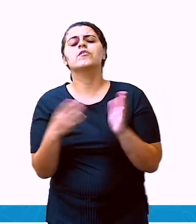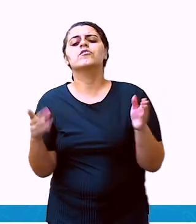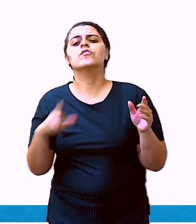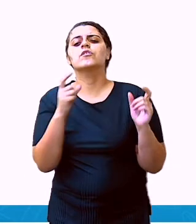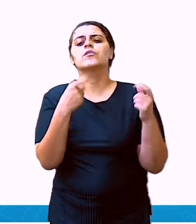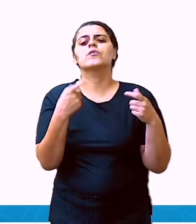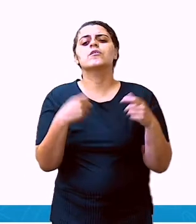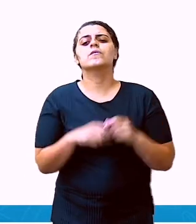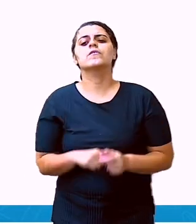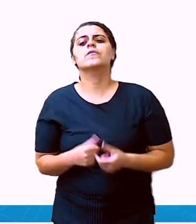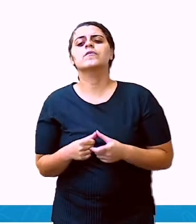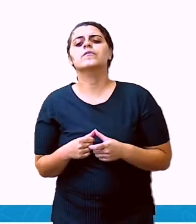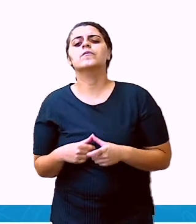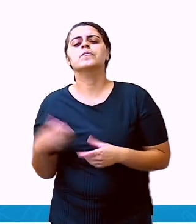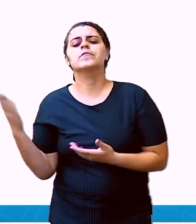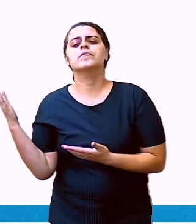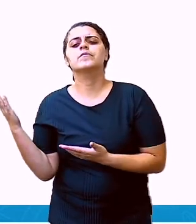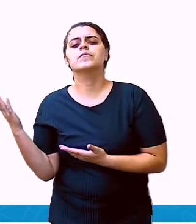do bilhete que fica?